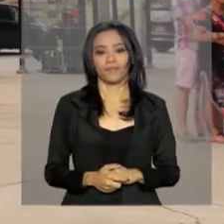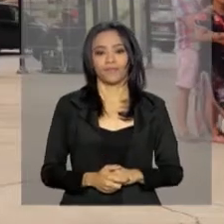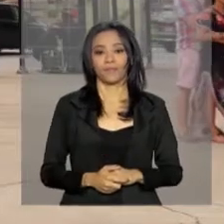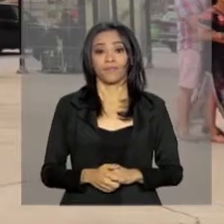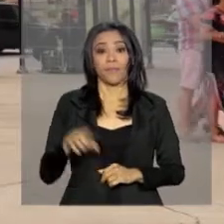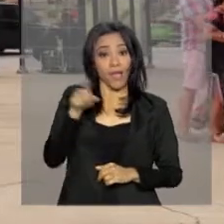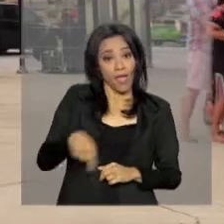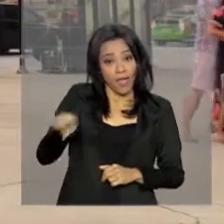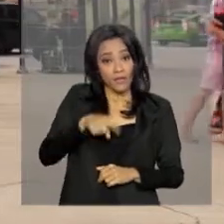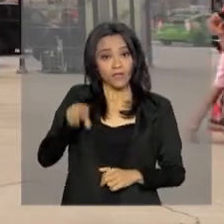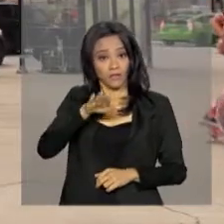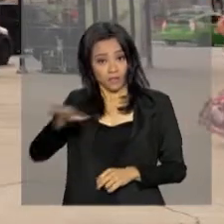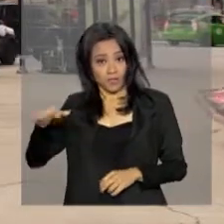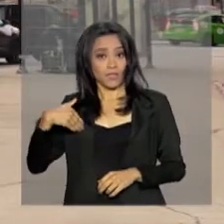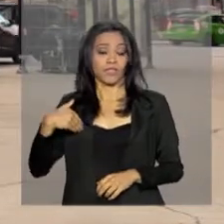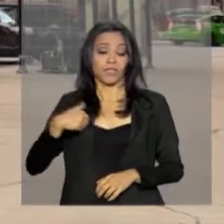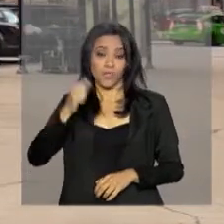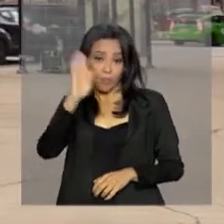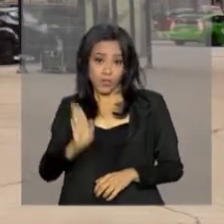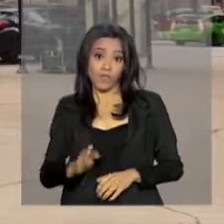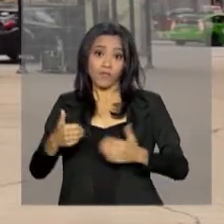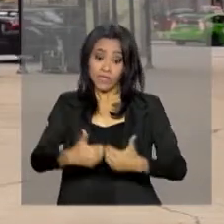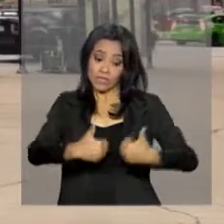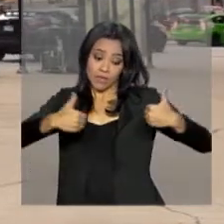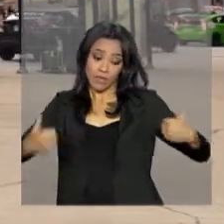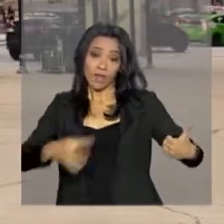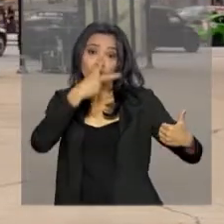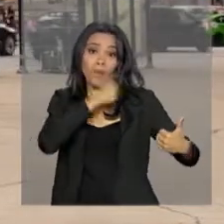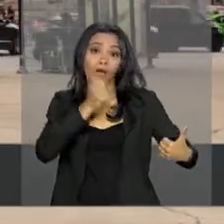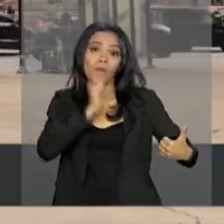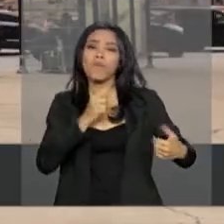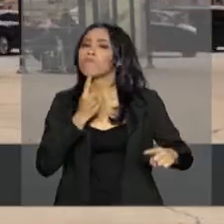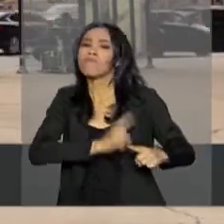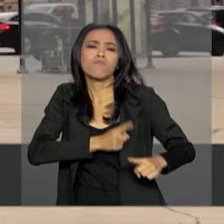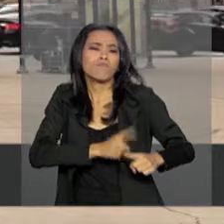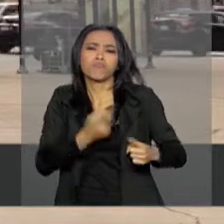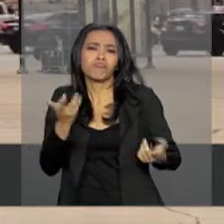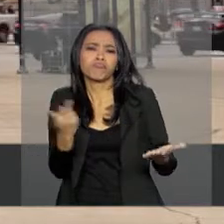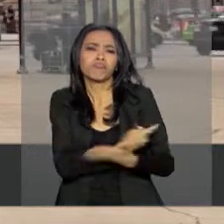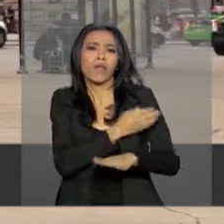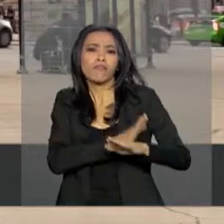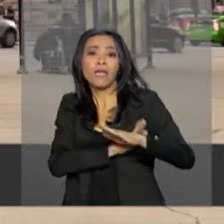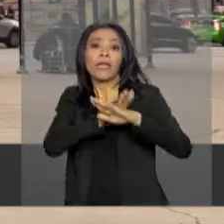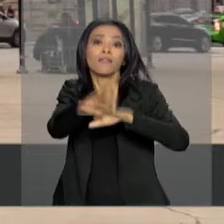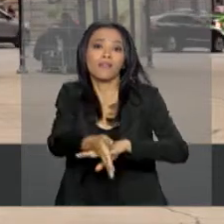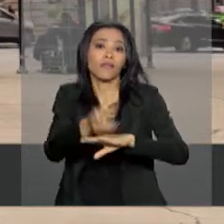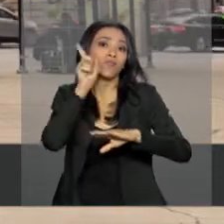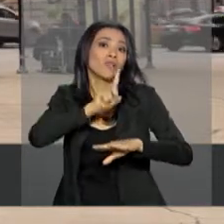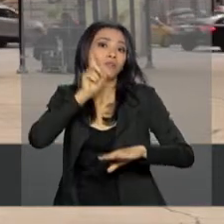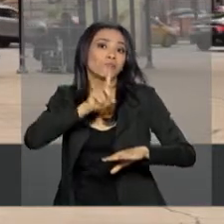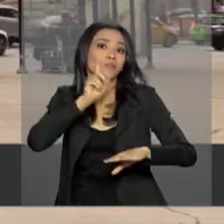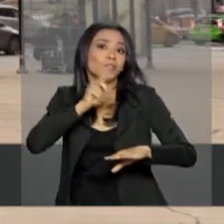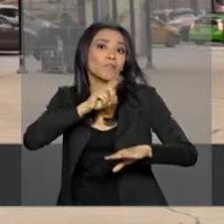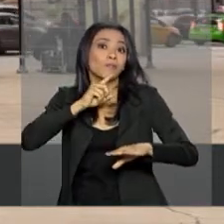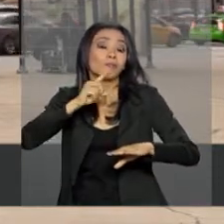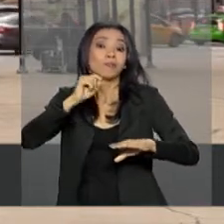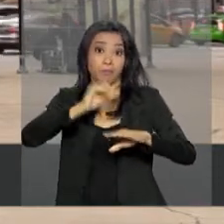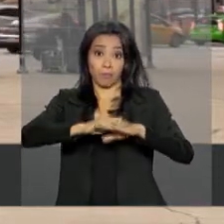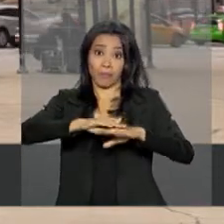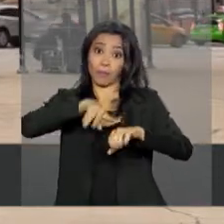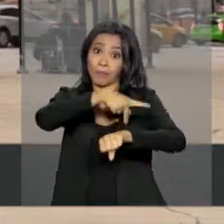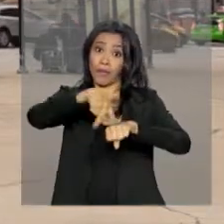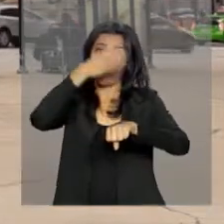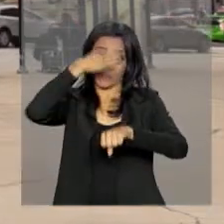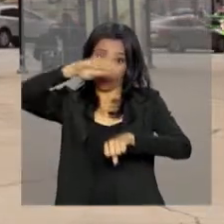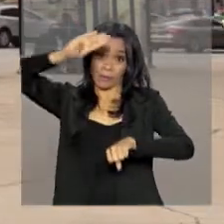Essas crianças brasileiras foram separadas dos pais depois de terem cruzado a fronteira entre o México e os Estados Unidos, supostamente de maneira